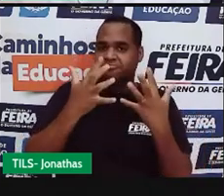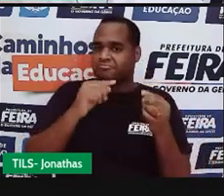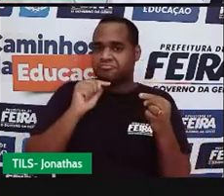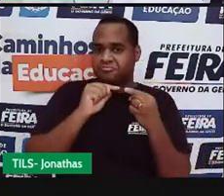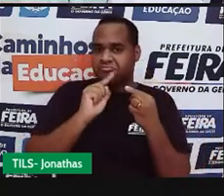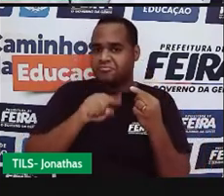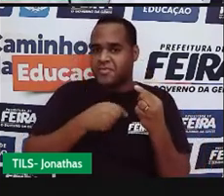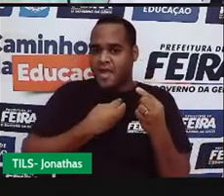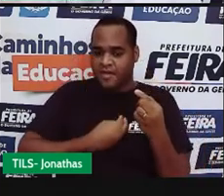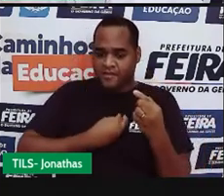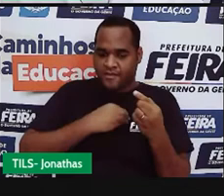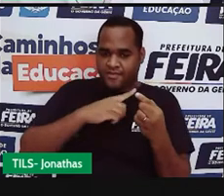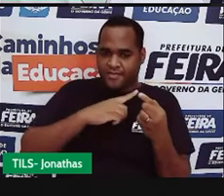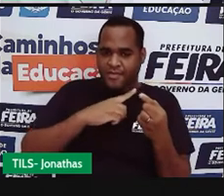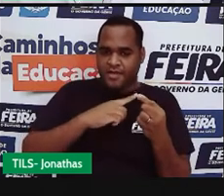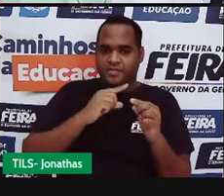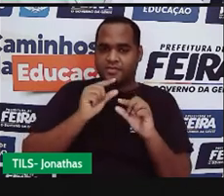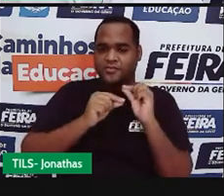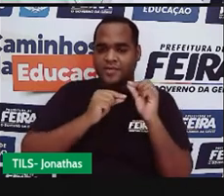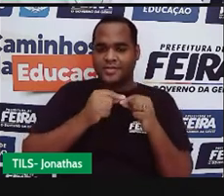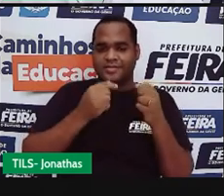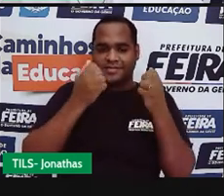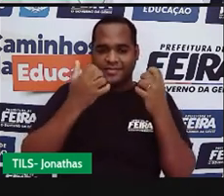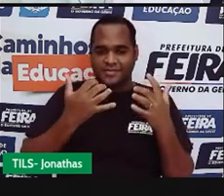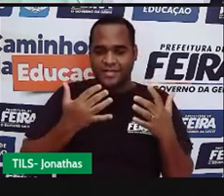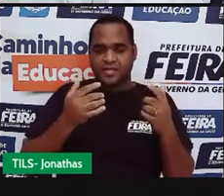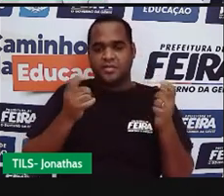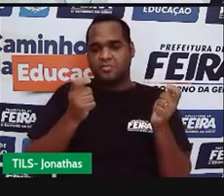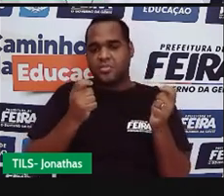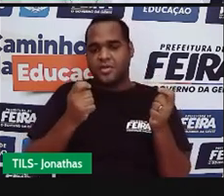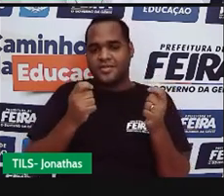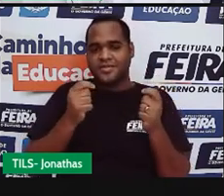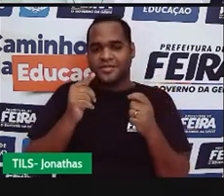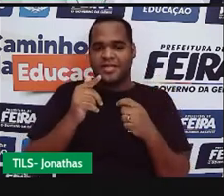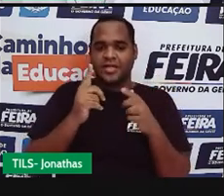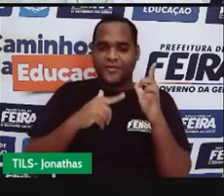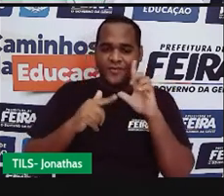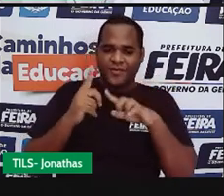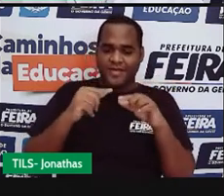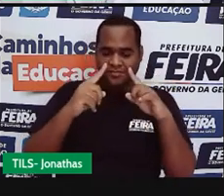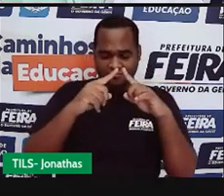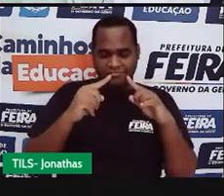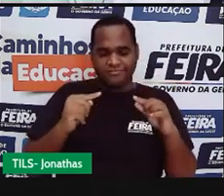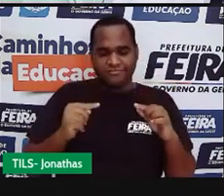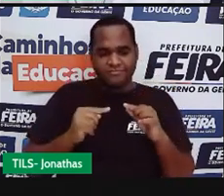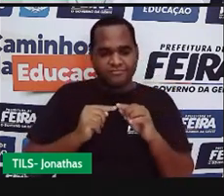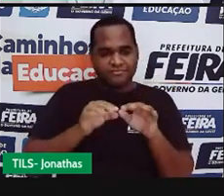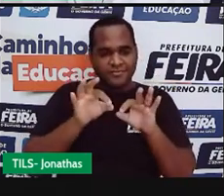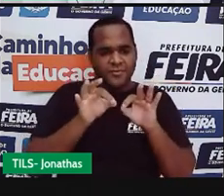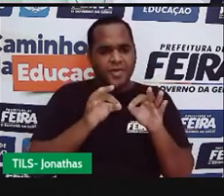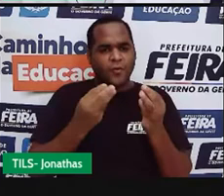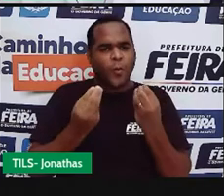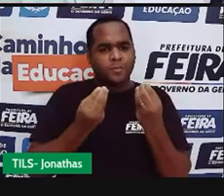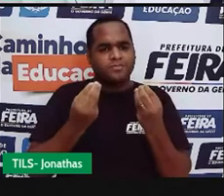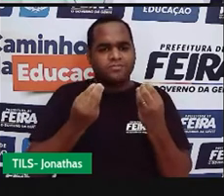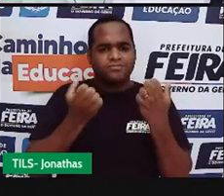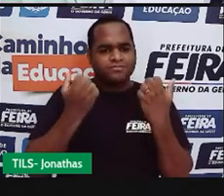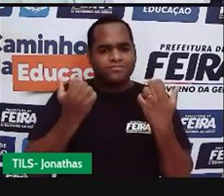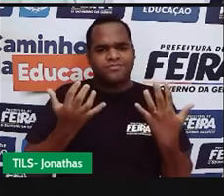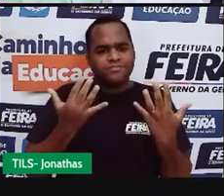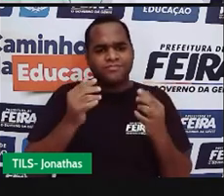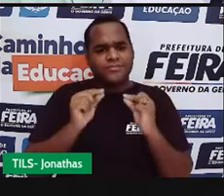condição para que seja possível a gente construir triângulos? Como assim, professor?